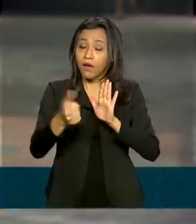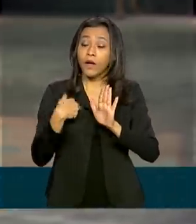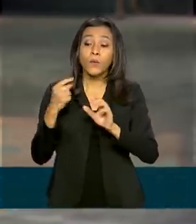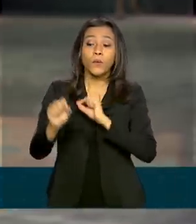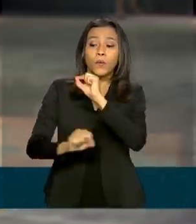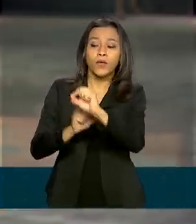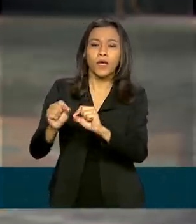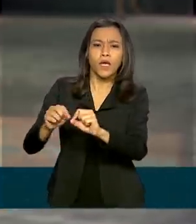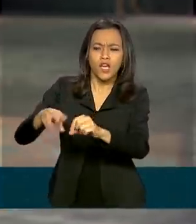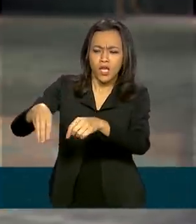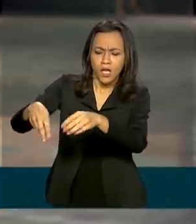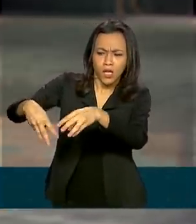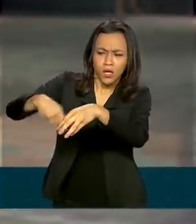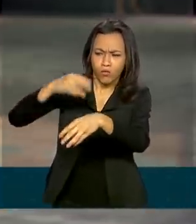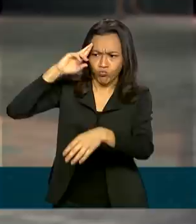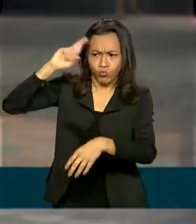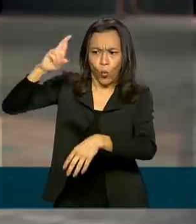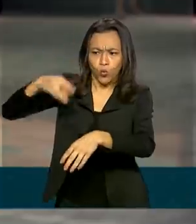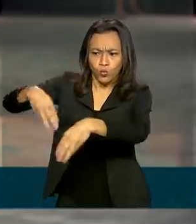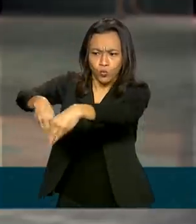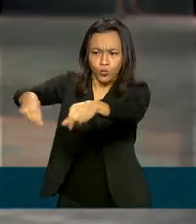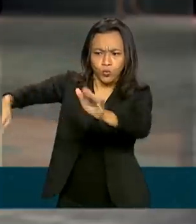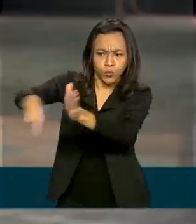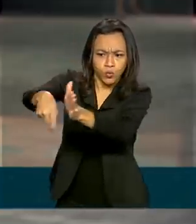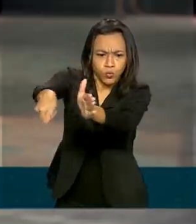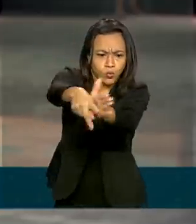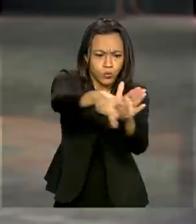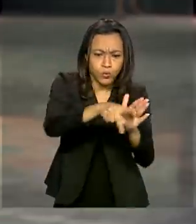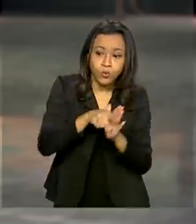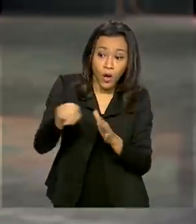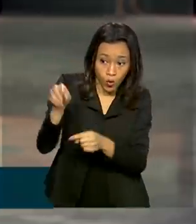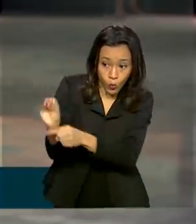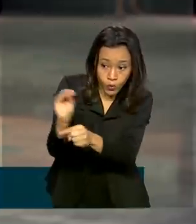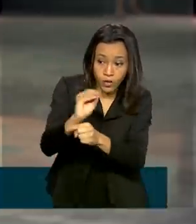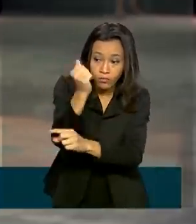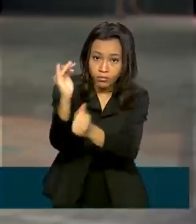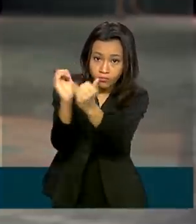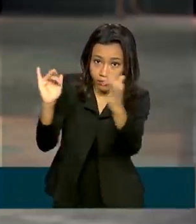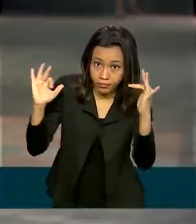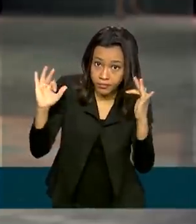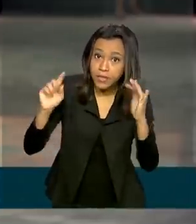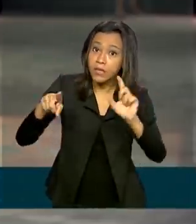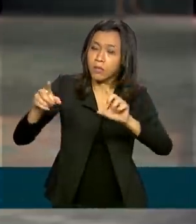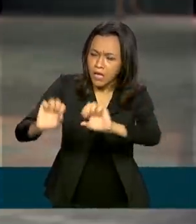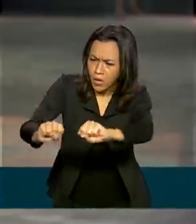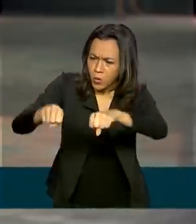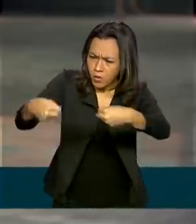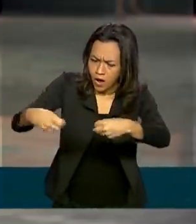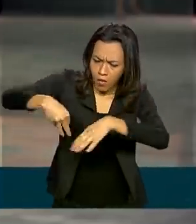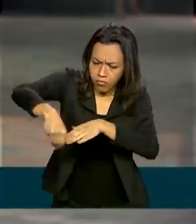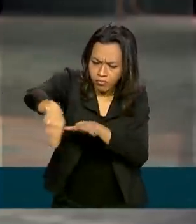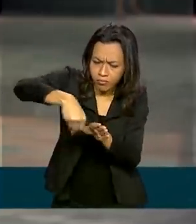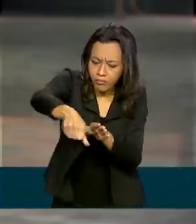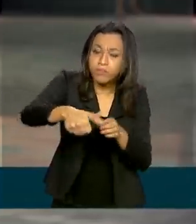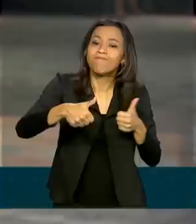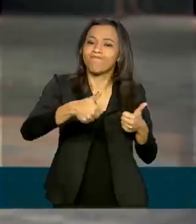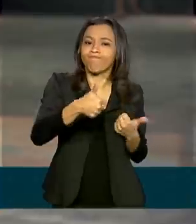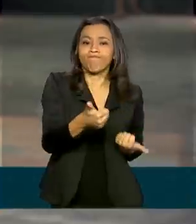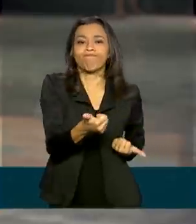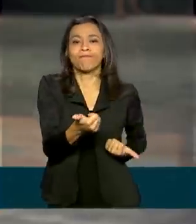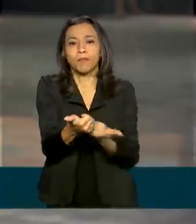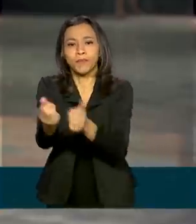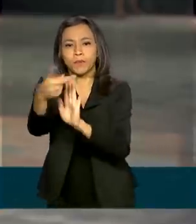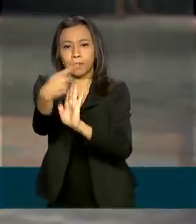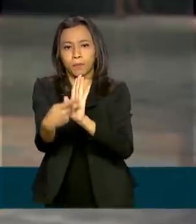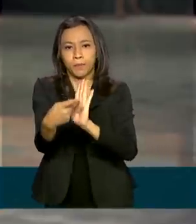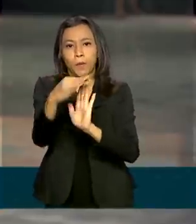donos de terra que preservarem o meio ambiente e recuperarem áreas degradadas. O projeto vai contar com